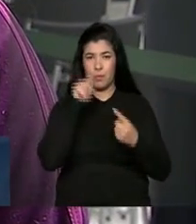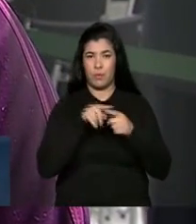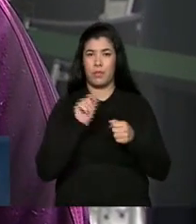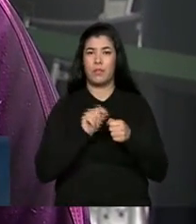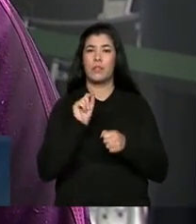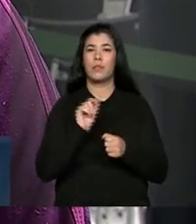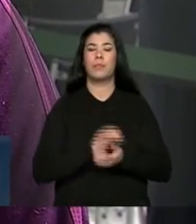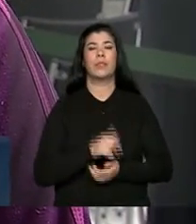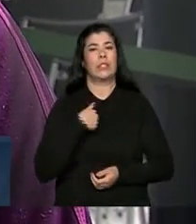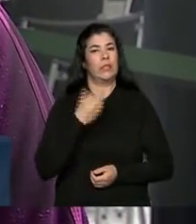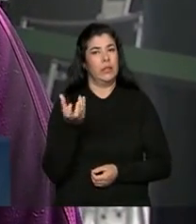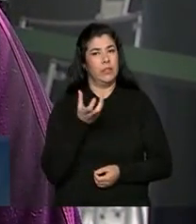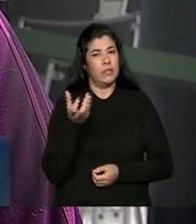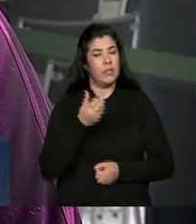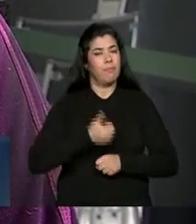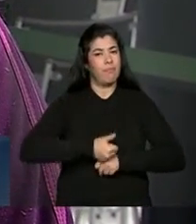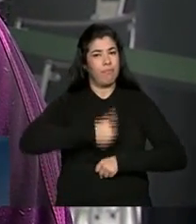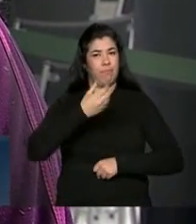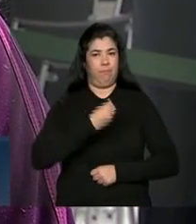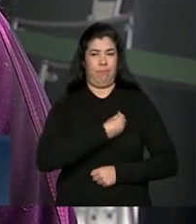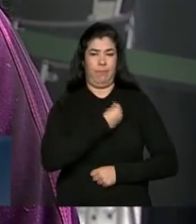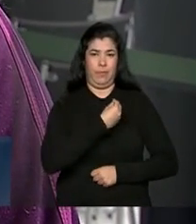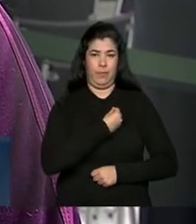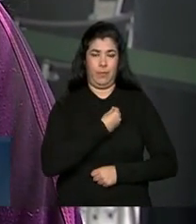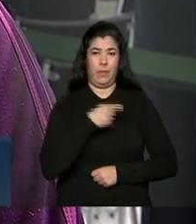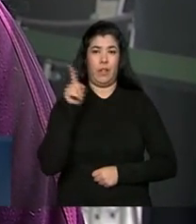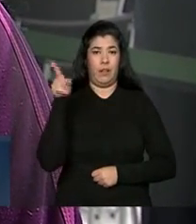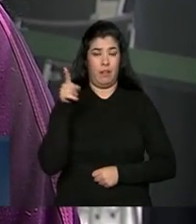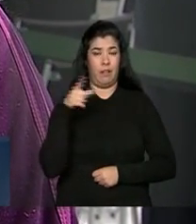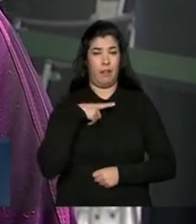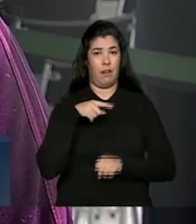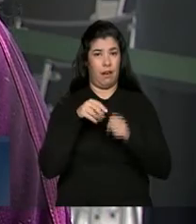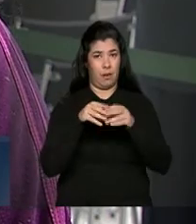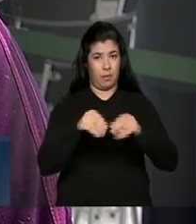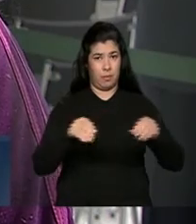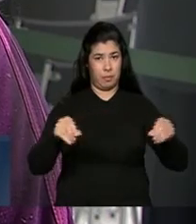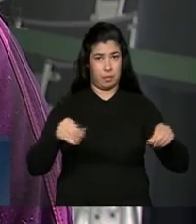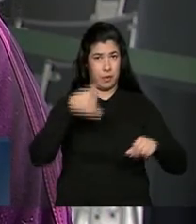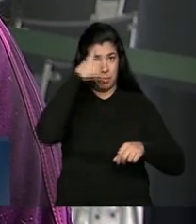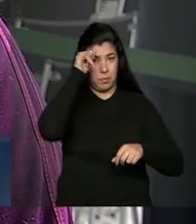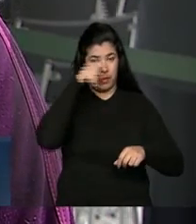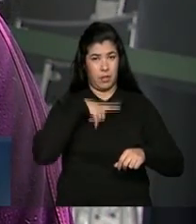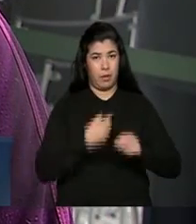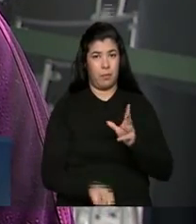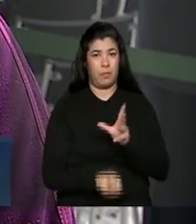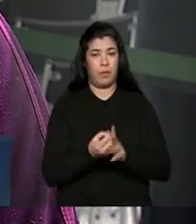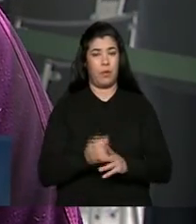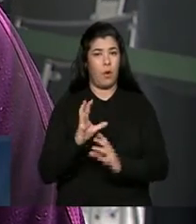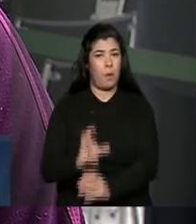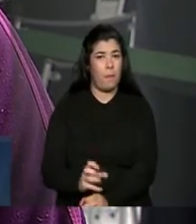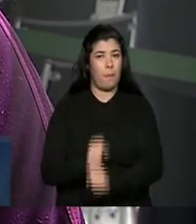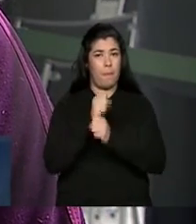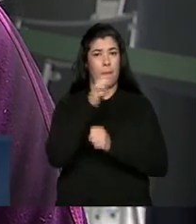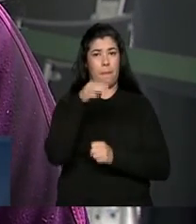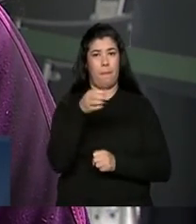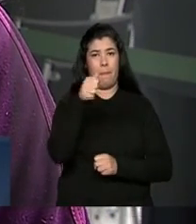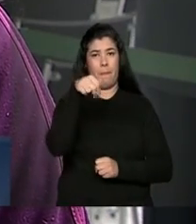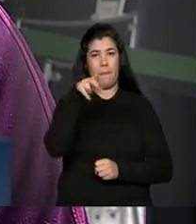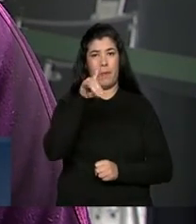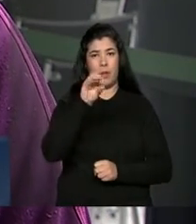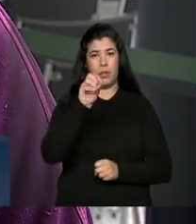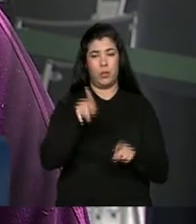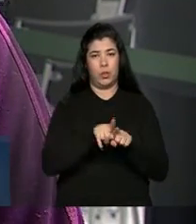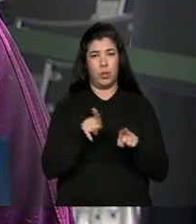pretendo a melhoria de vida. Eu produzo na minha chacra mandioca. E da mandioca a gente tira o porvilho, a